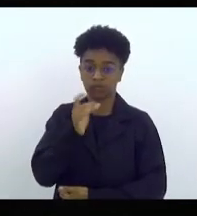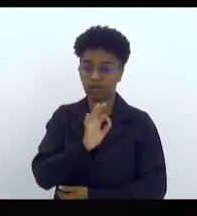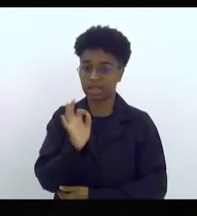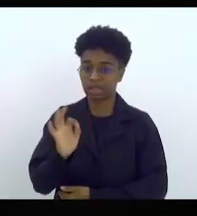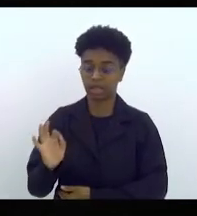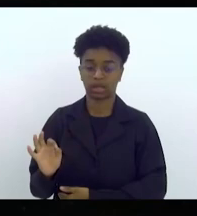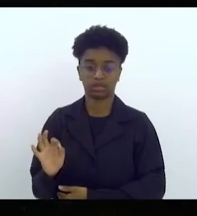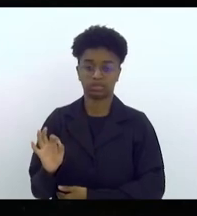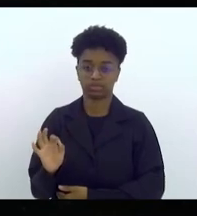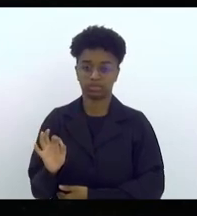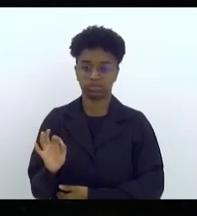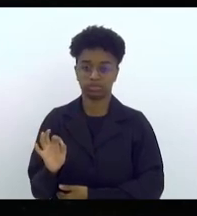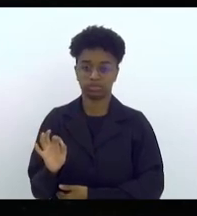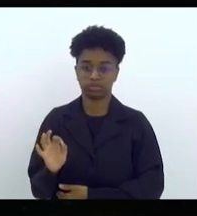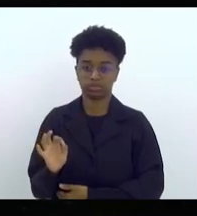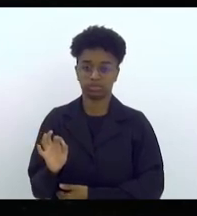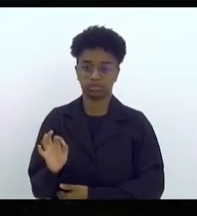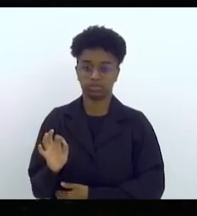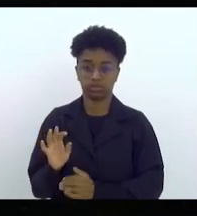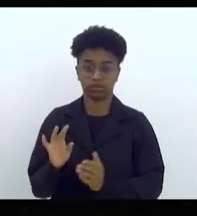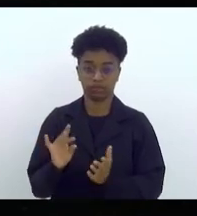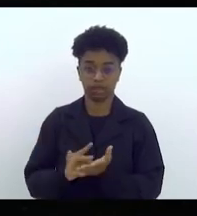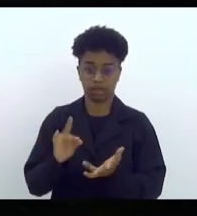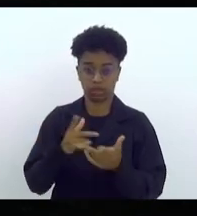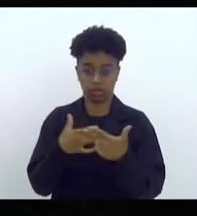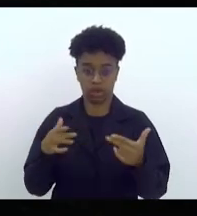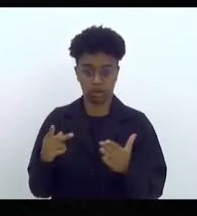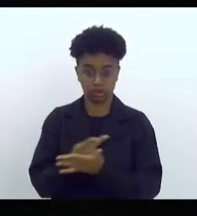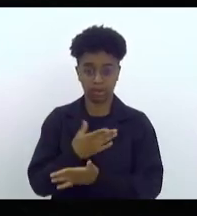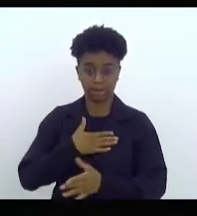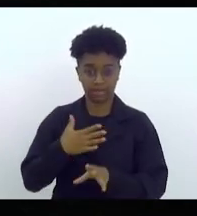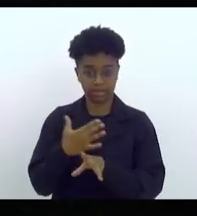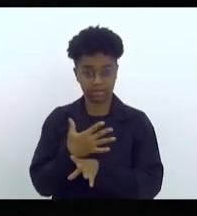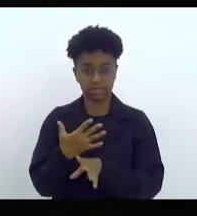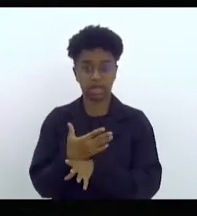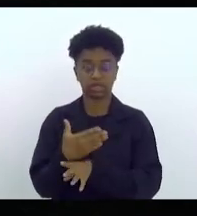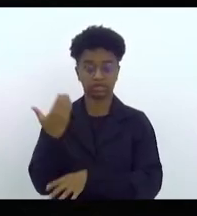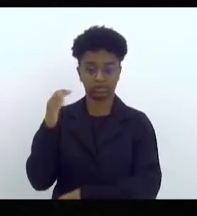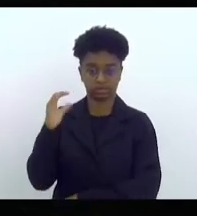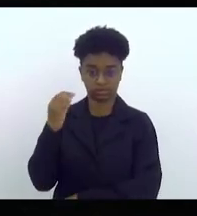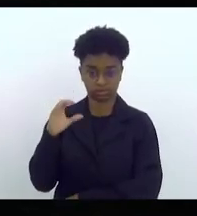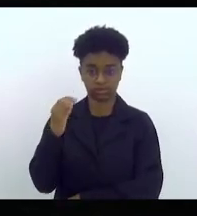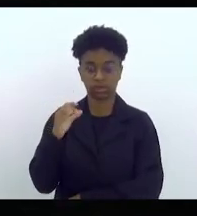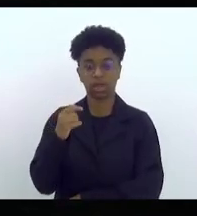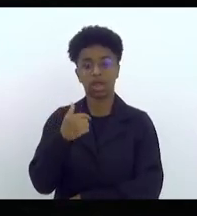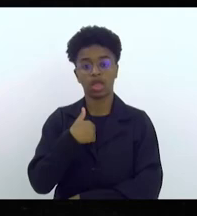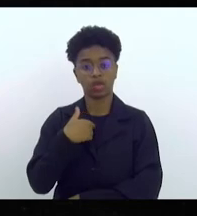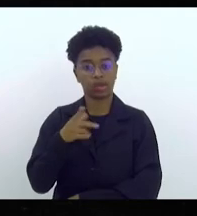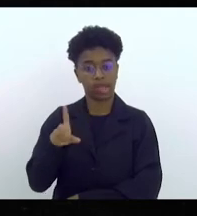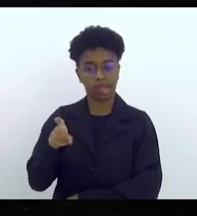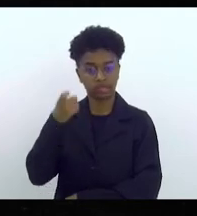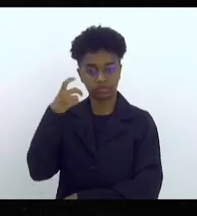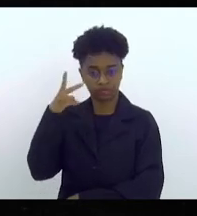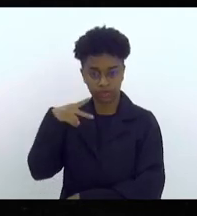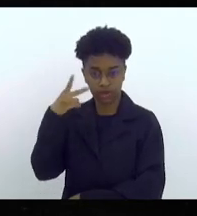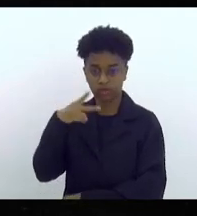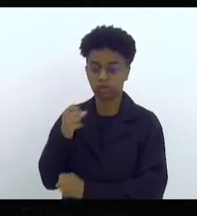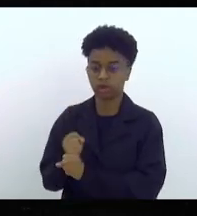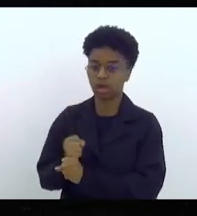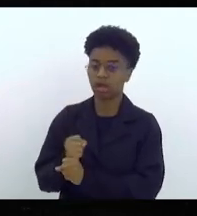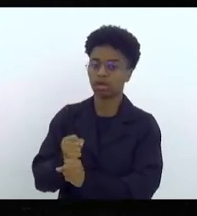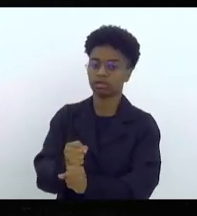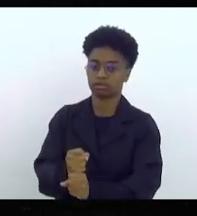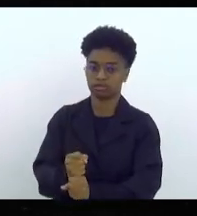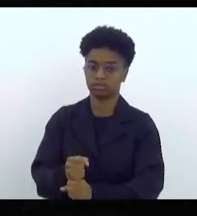um fato ocorrido na minha cidade, na cidade de Niterói, onde eu fui vereadora durante muitos anos.